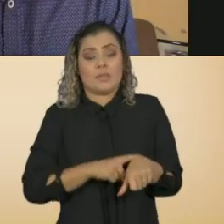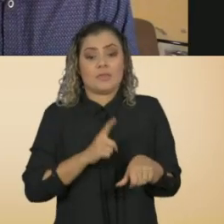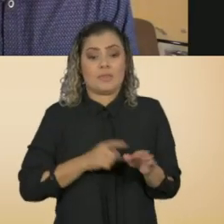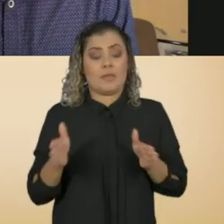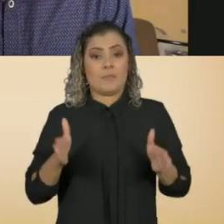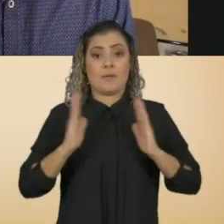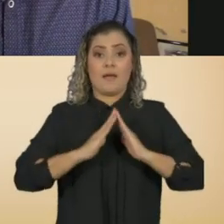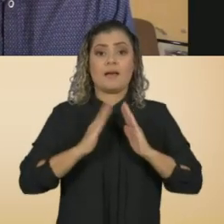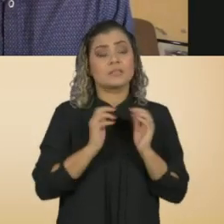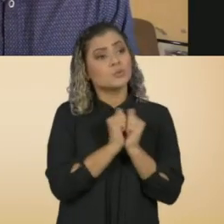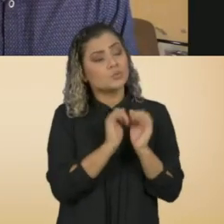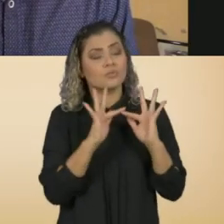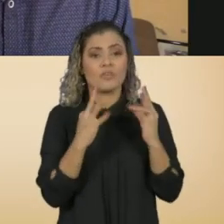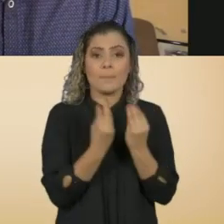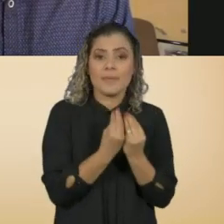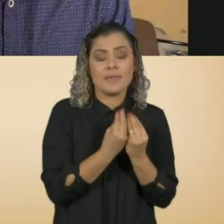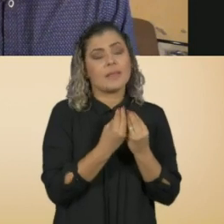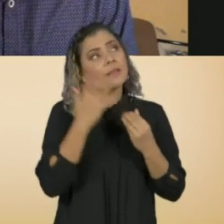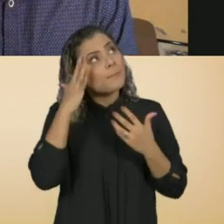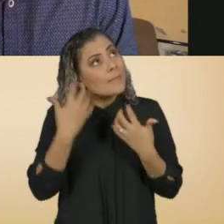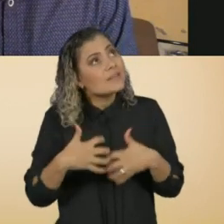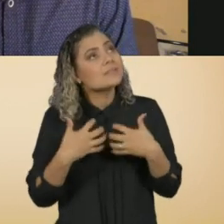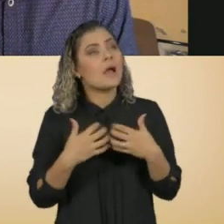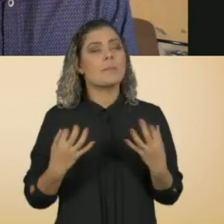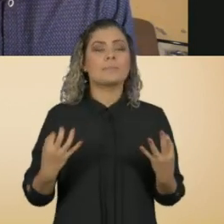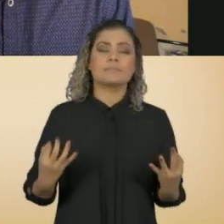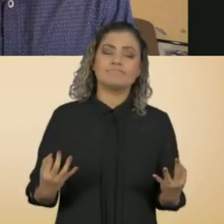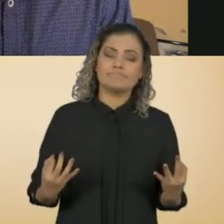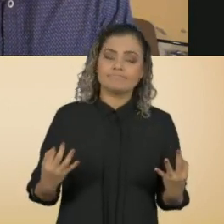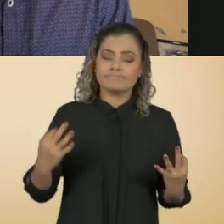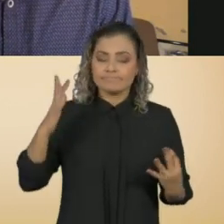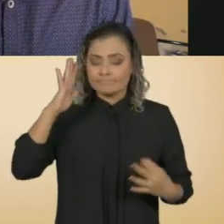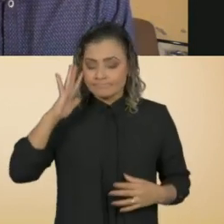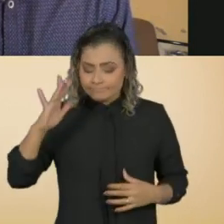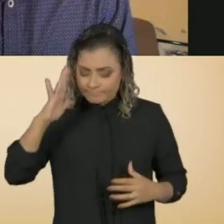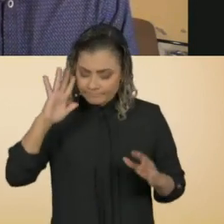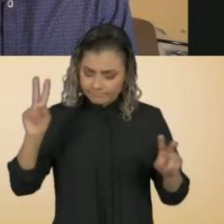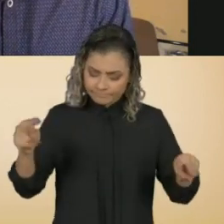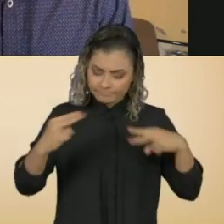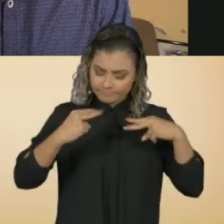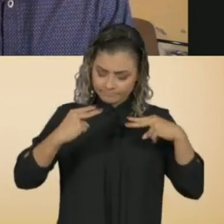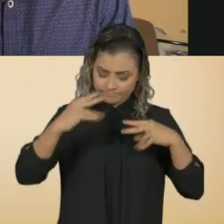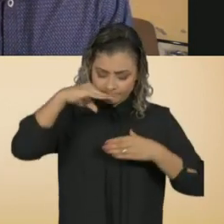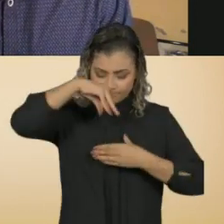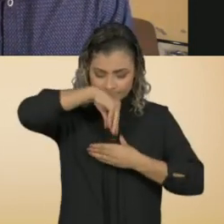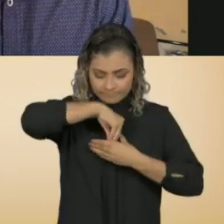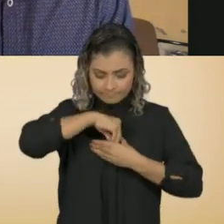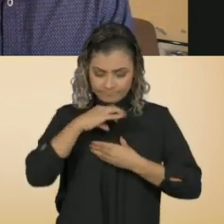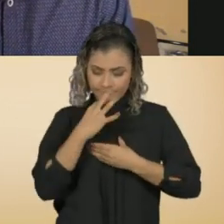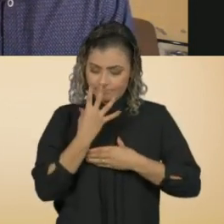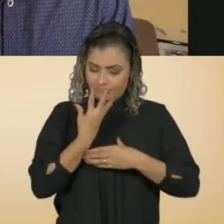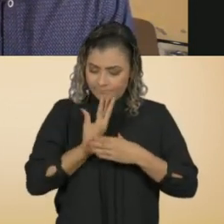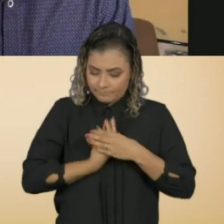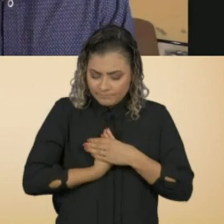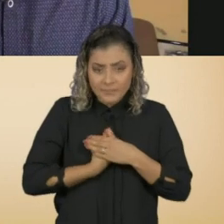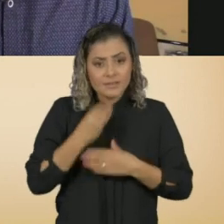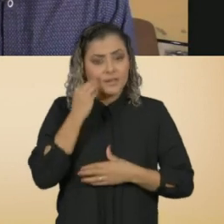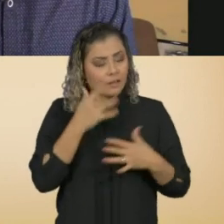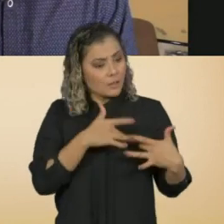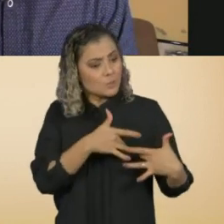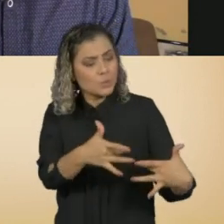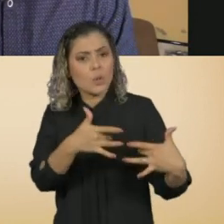ficar junto com a família, para pensar, para meditar, para refletir, olhar para dentro, para ser solidário,